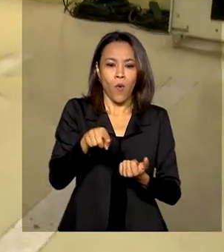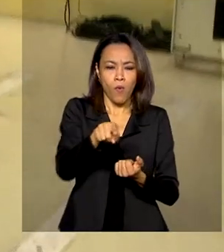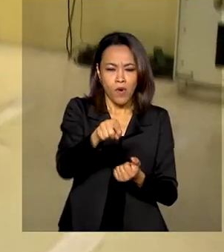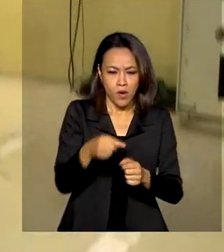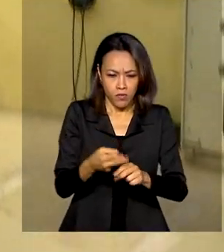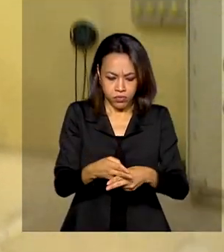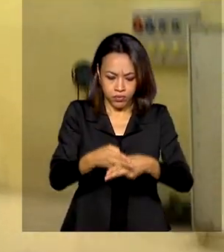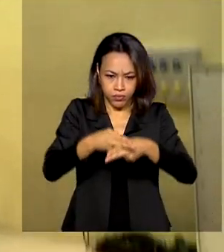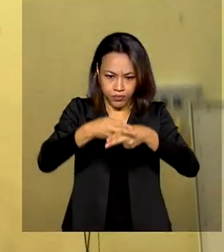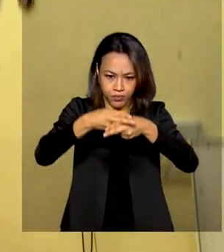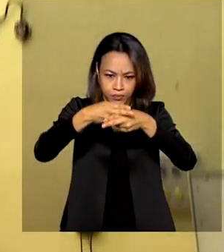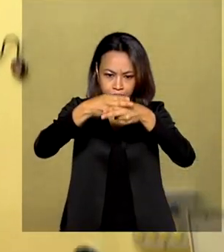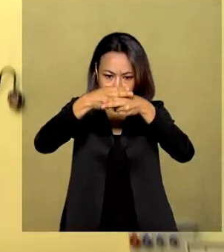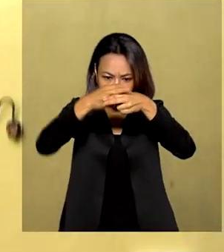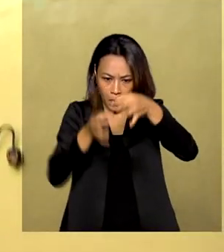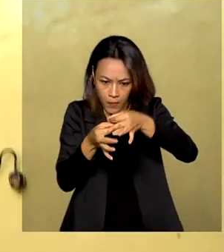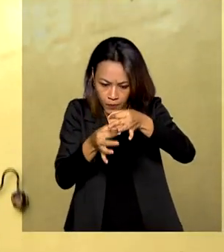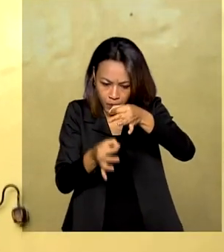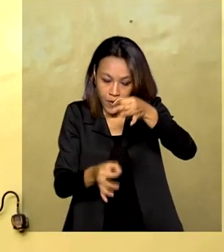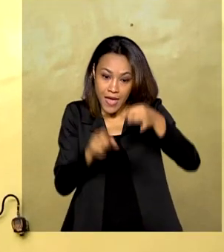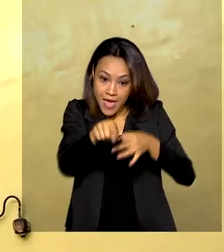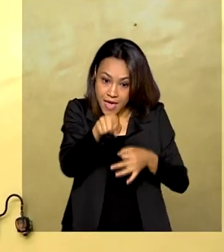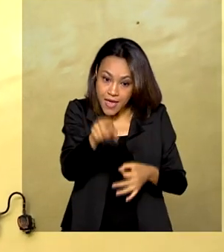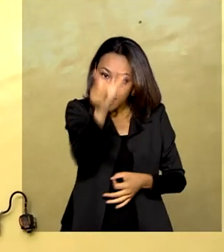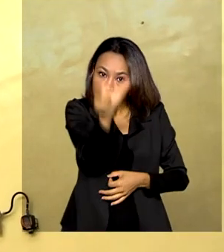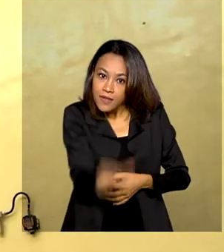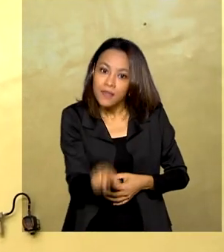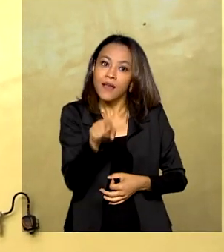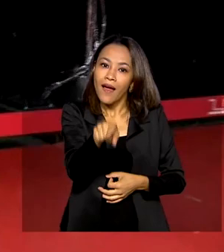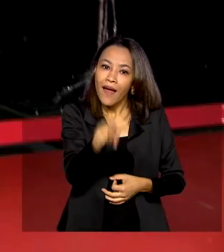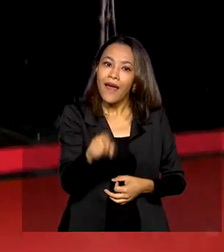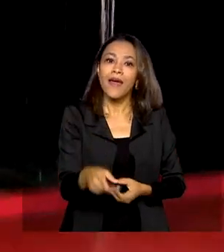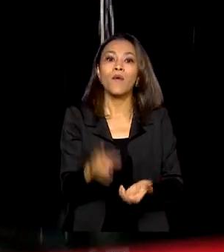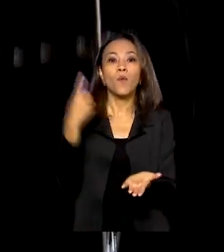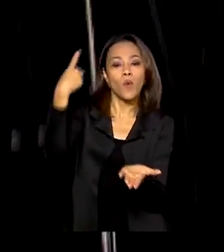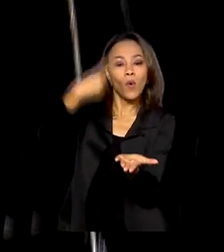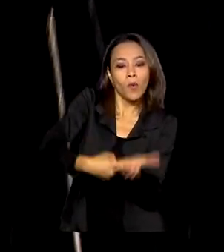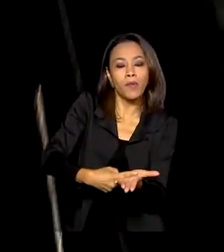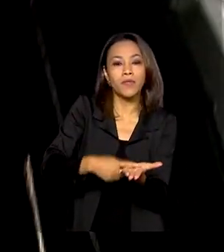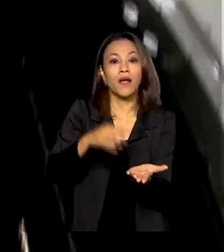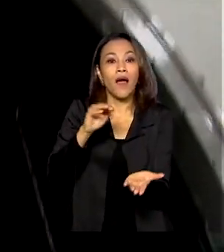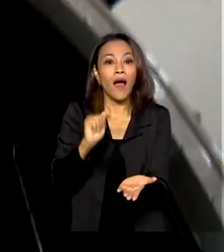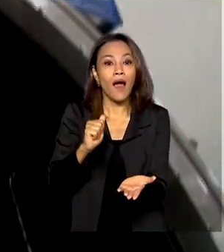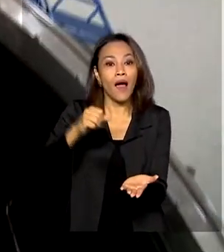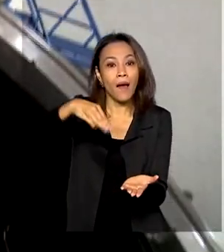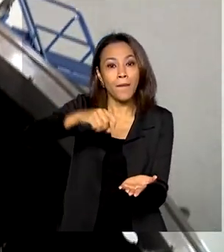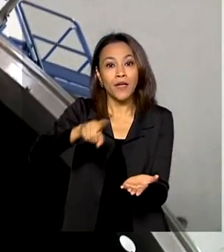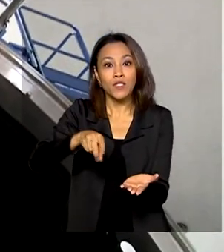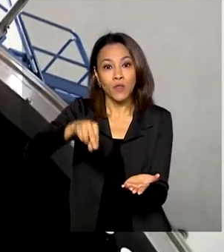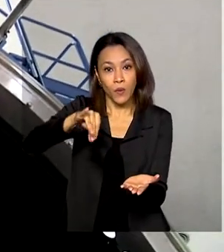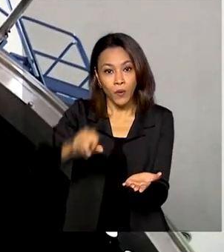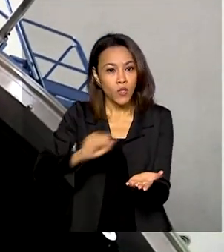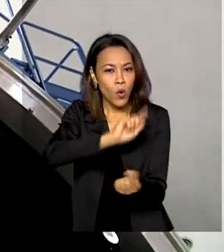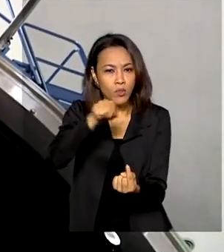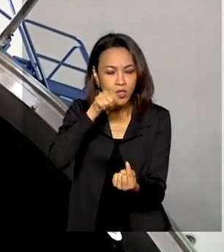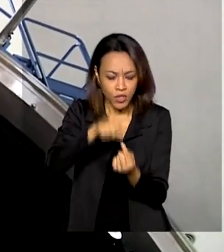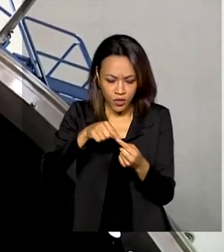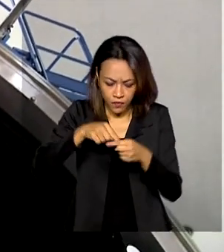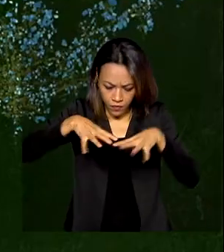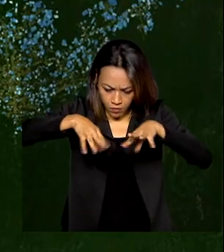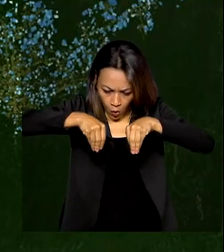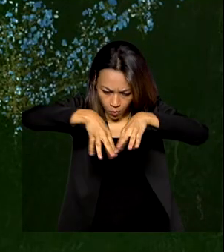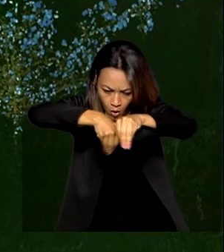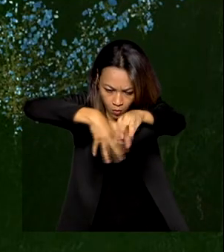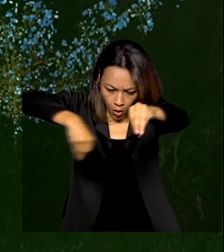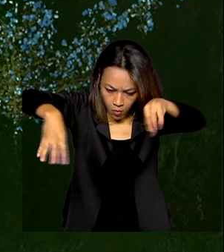14 mil conexões elétricas, o satélite integra a missão Amazônia que tem por objetivo fornecer dados de censureamento